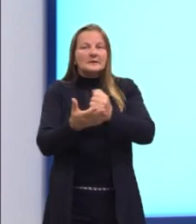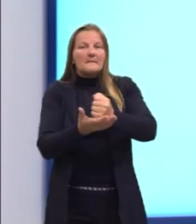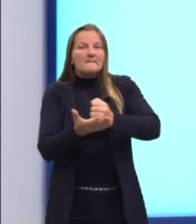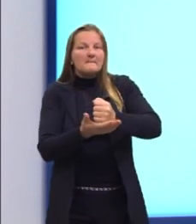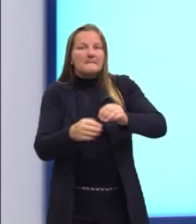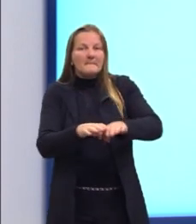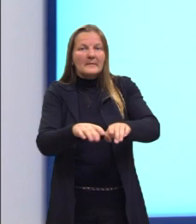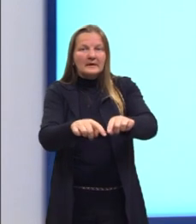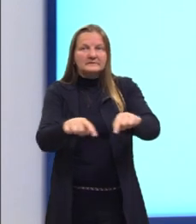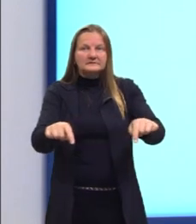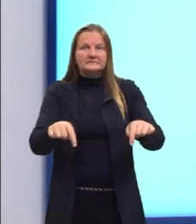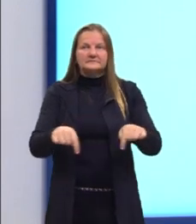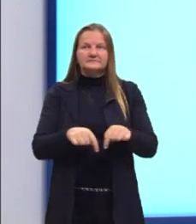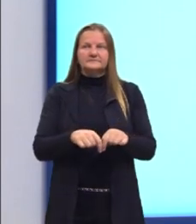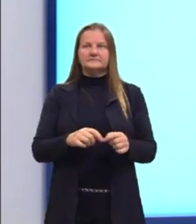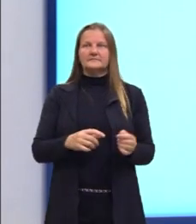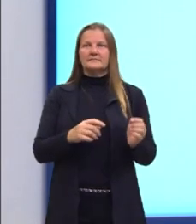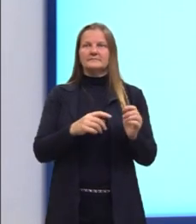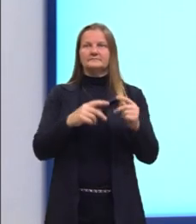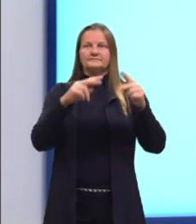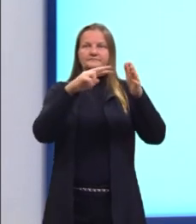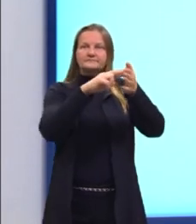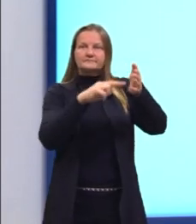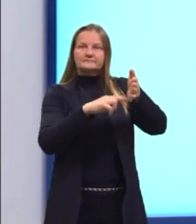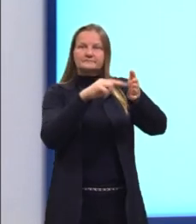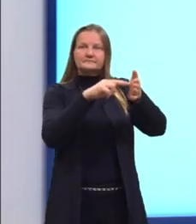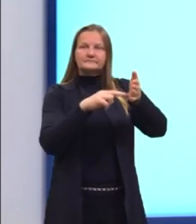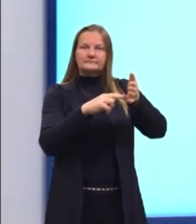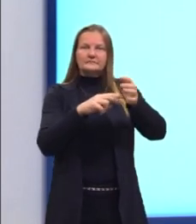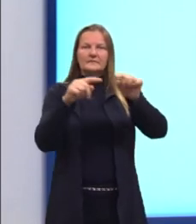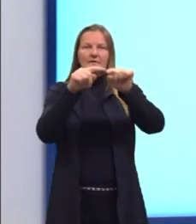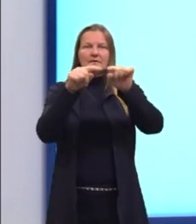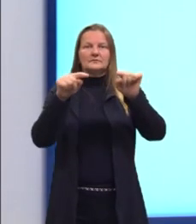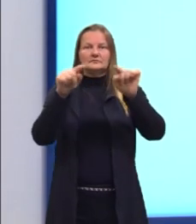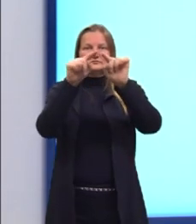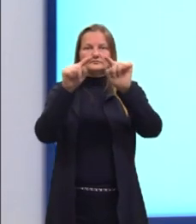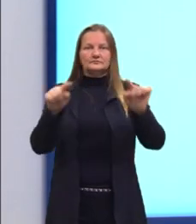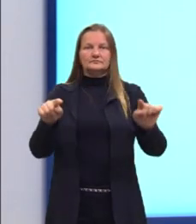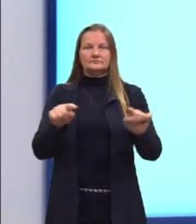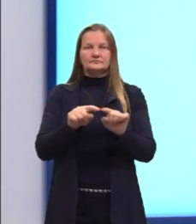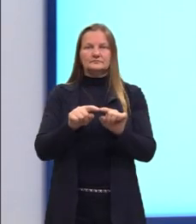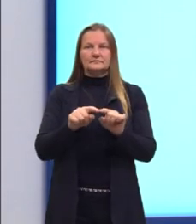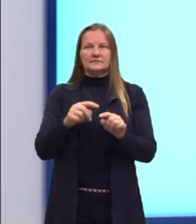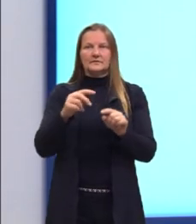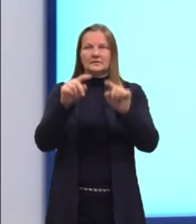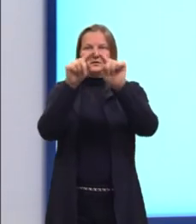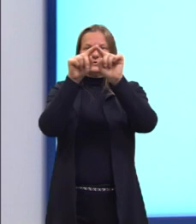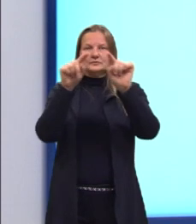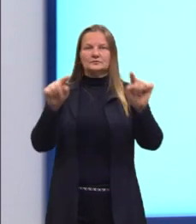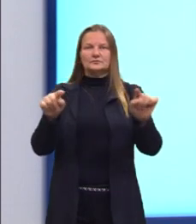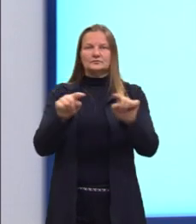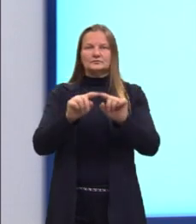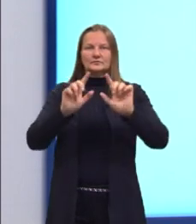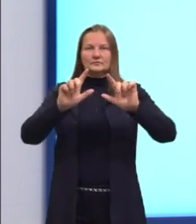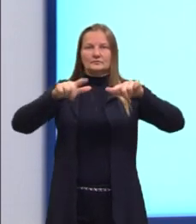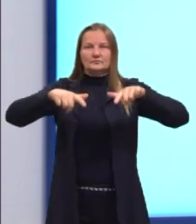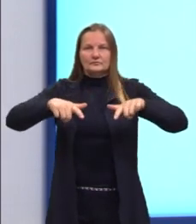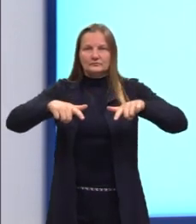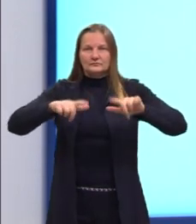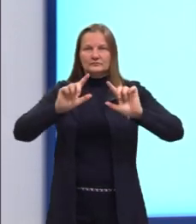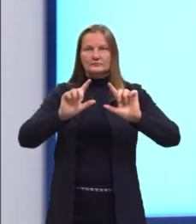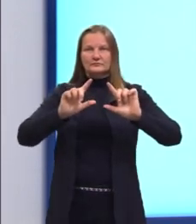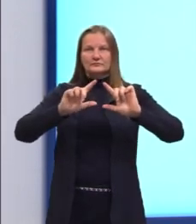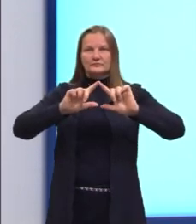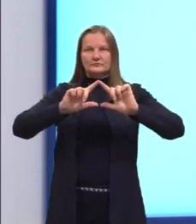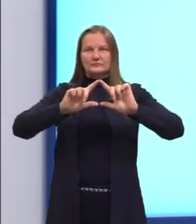Então, nós temos um prisma triangular, a base, que são duas bases paralelas, é formada